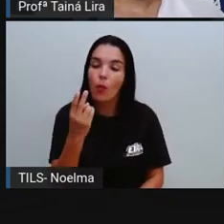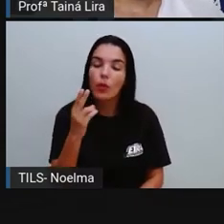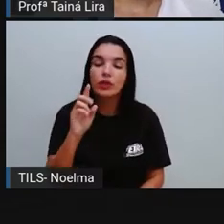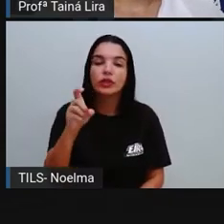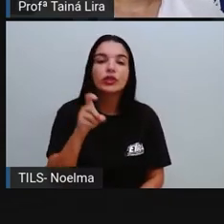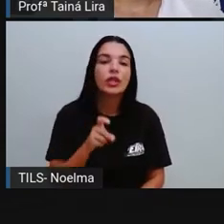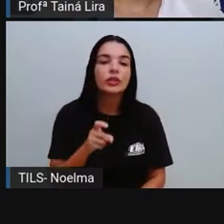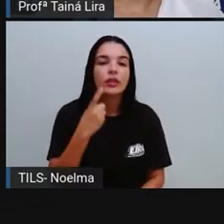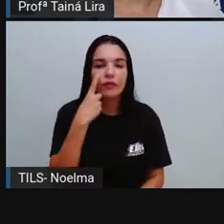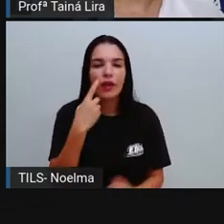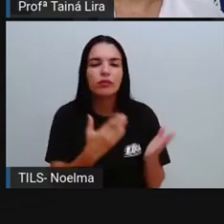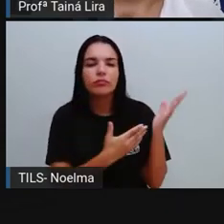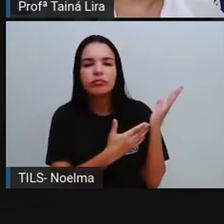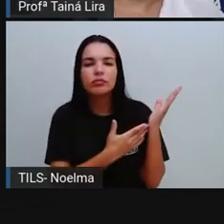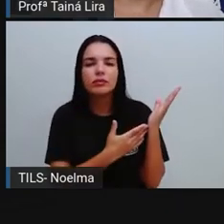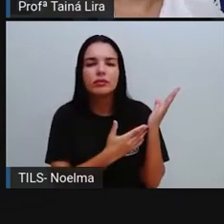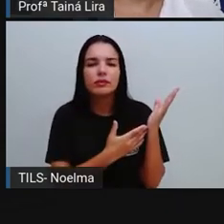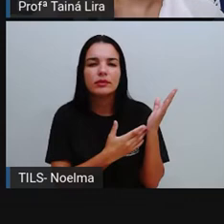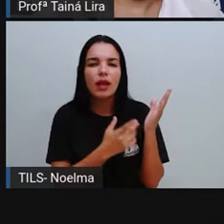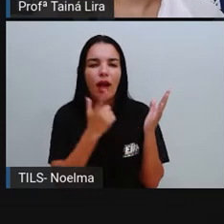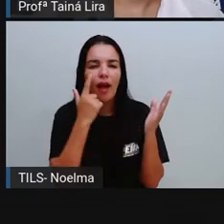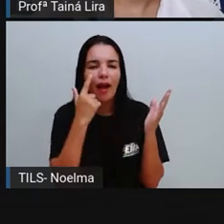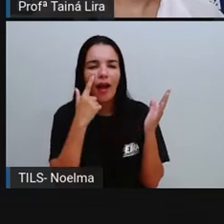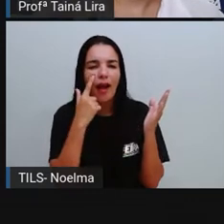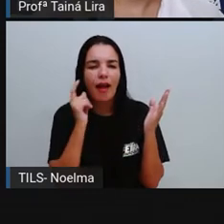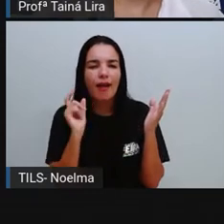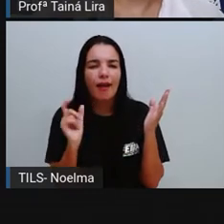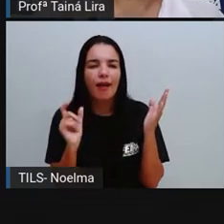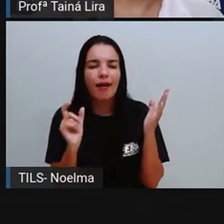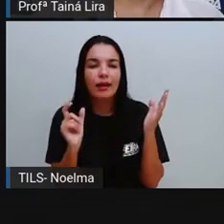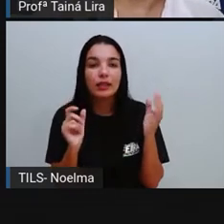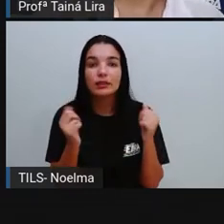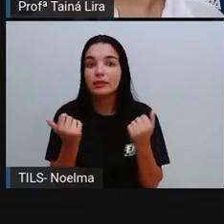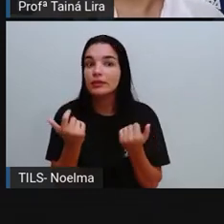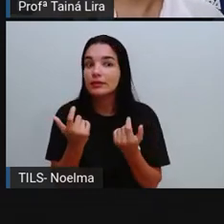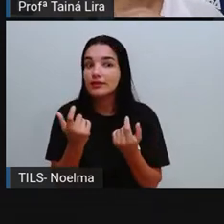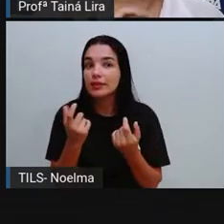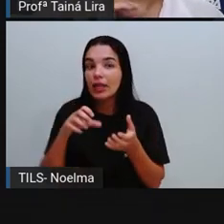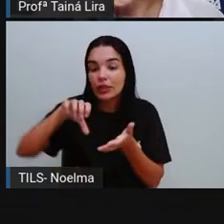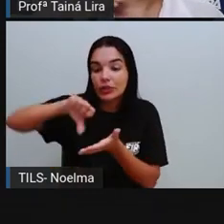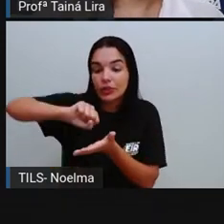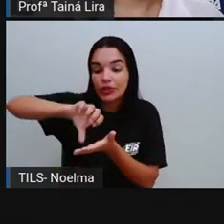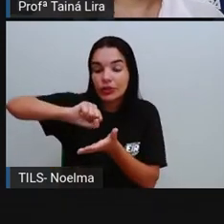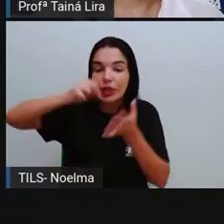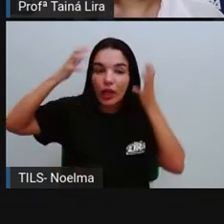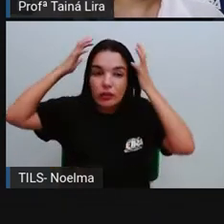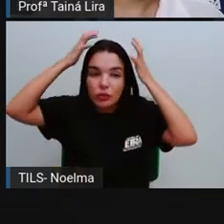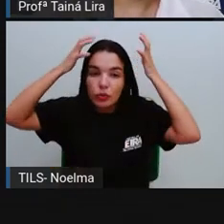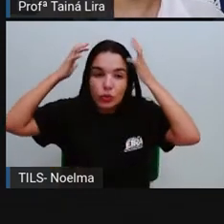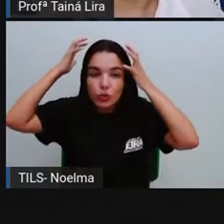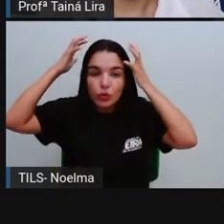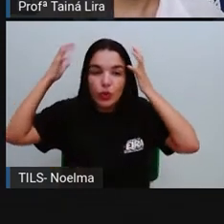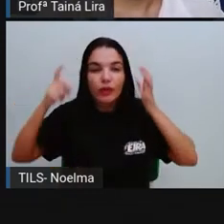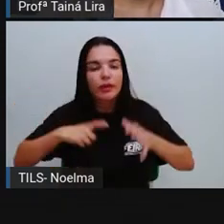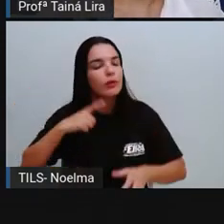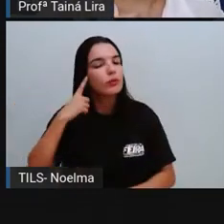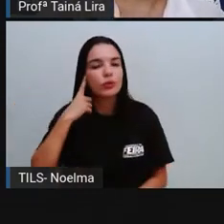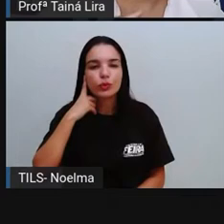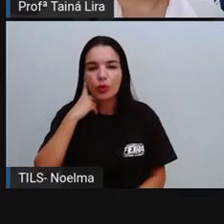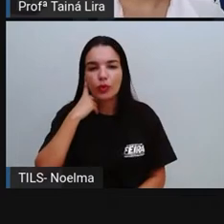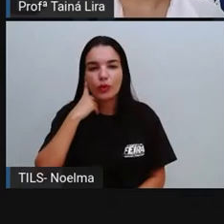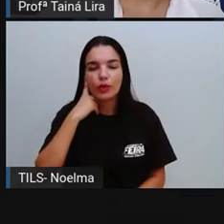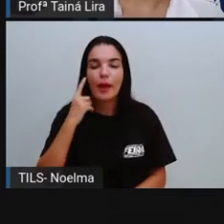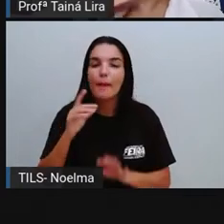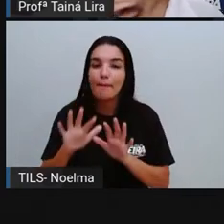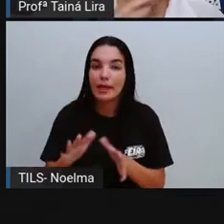primeira palavra, Como o som é igual, Ó, A palavra shampoo, A gente sempre vai pronunciar aí com o mesmo som, Aqui a